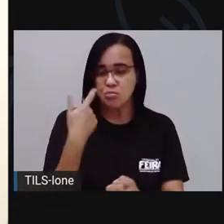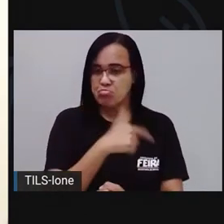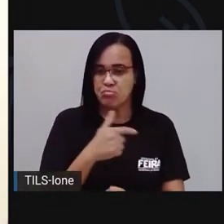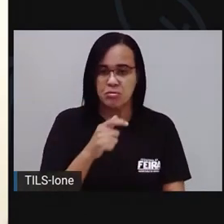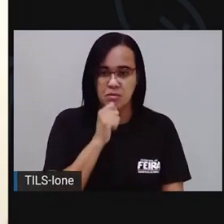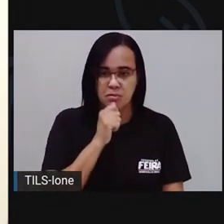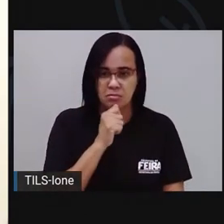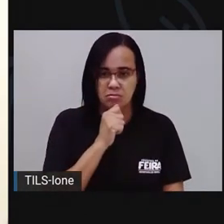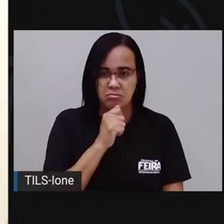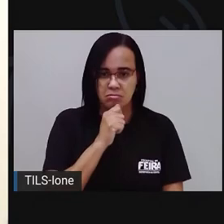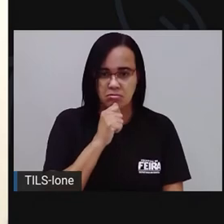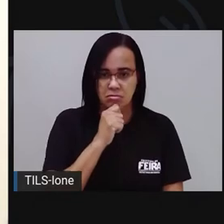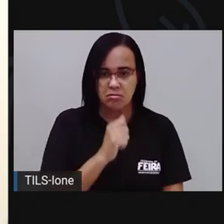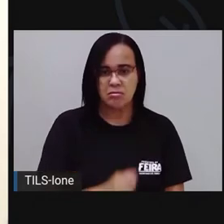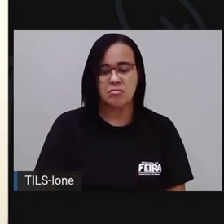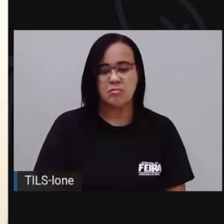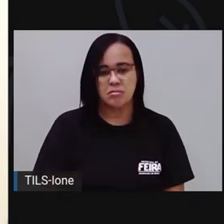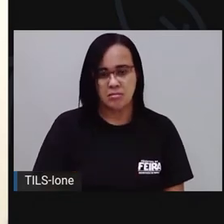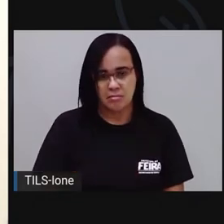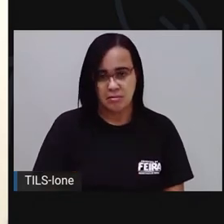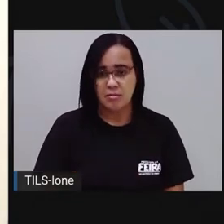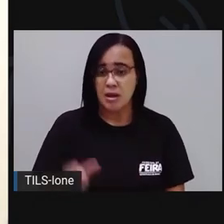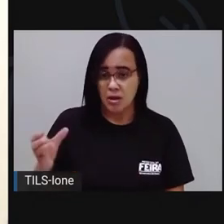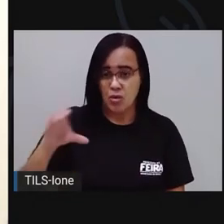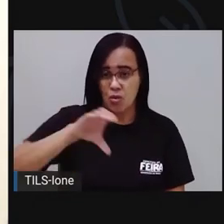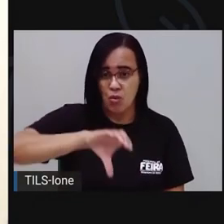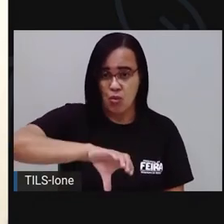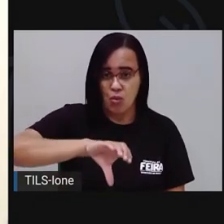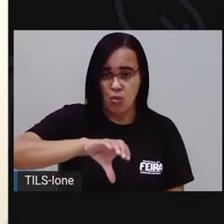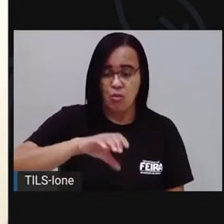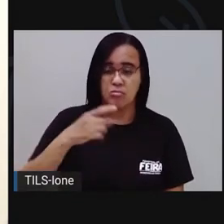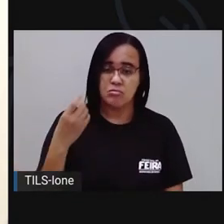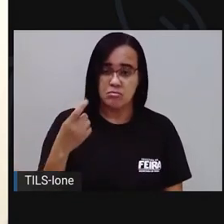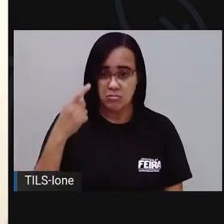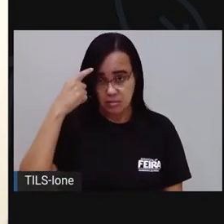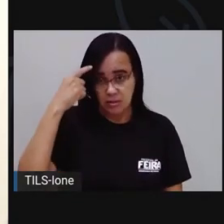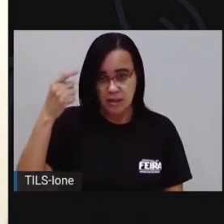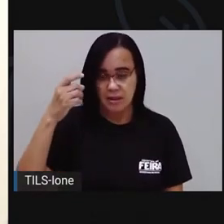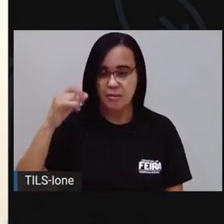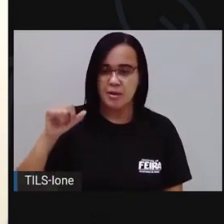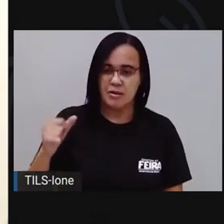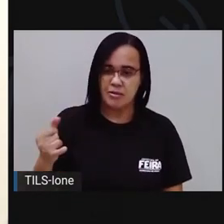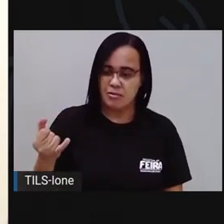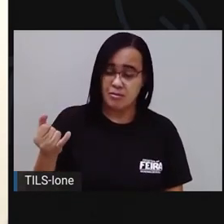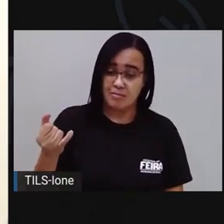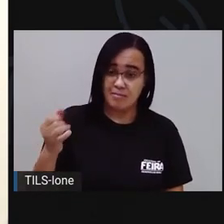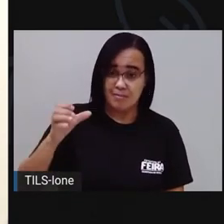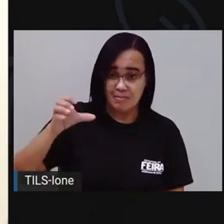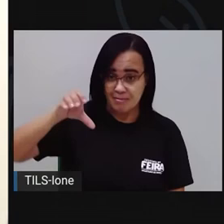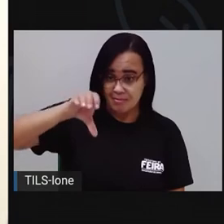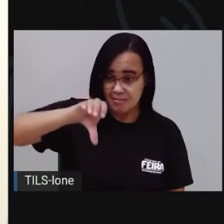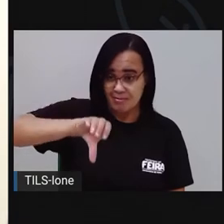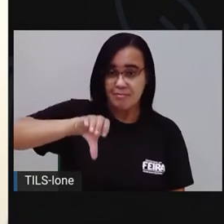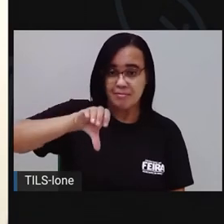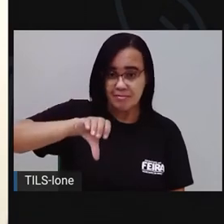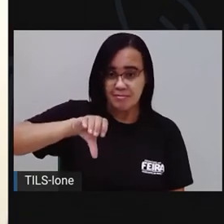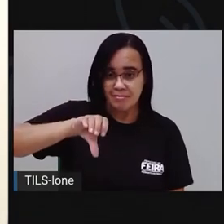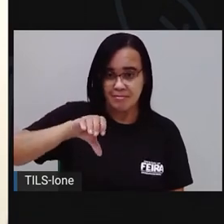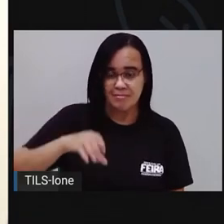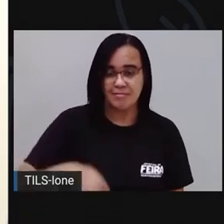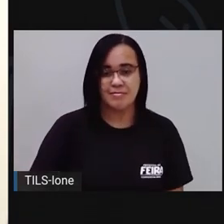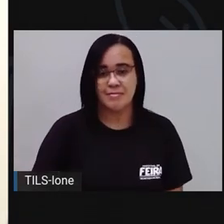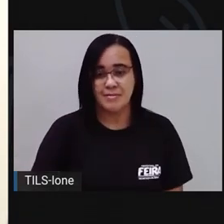embalagem. Aí eu vou, ó, colocar uma xícara de farinha de milho. Quanto será que equivale uma